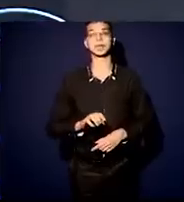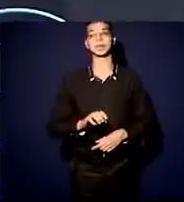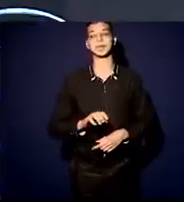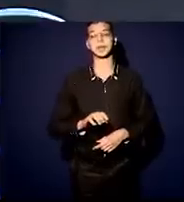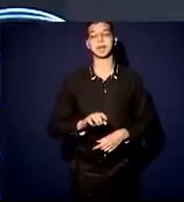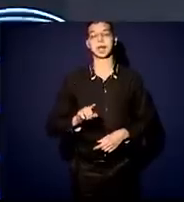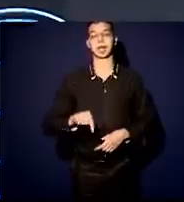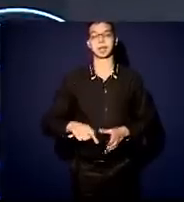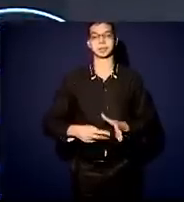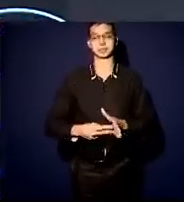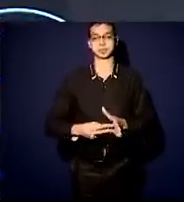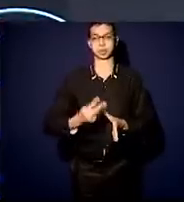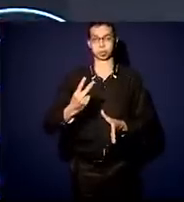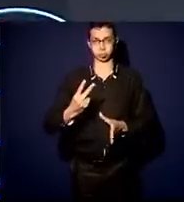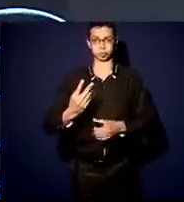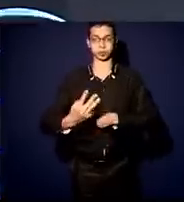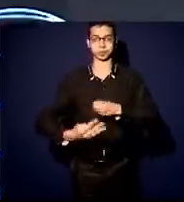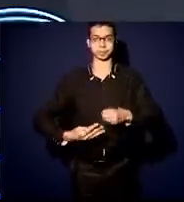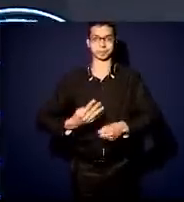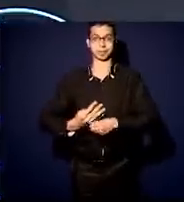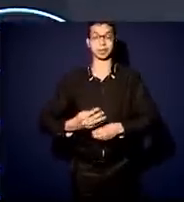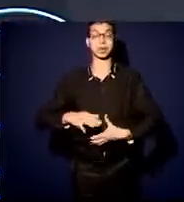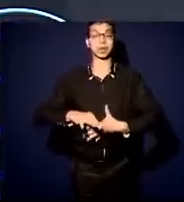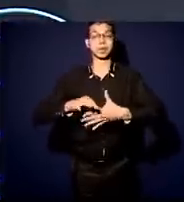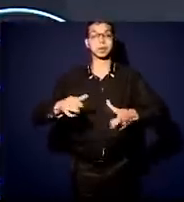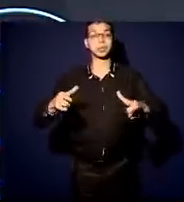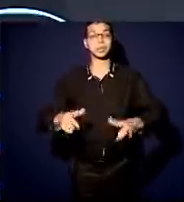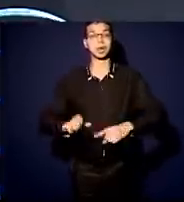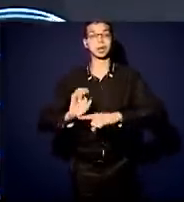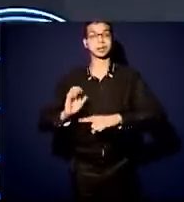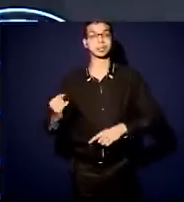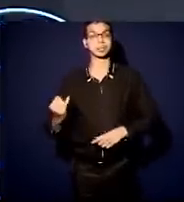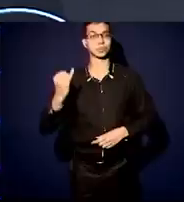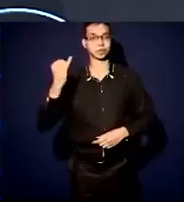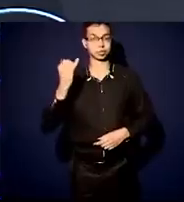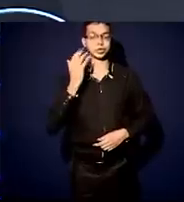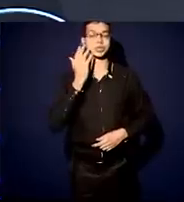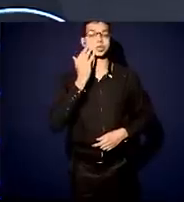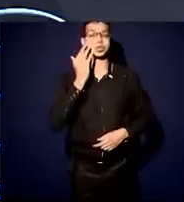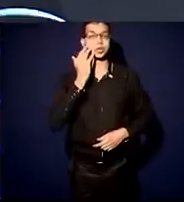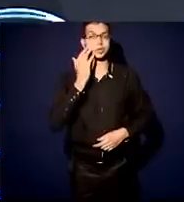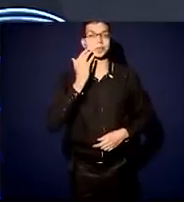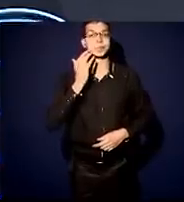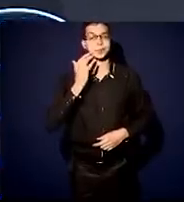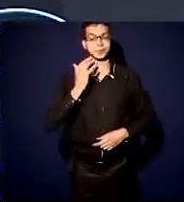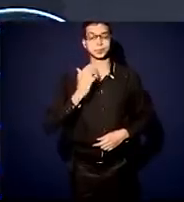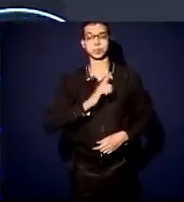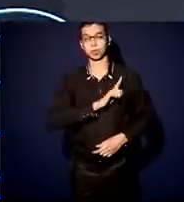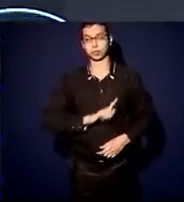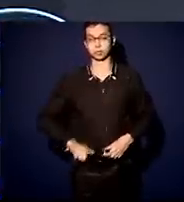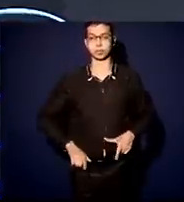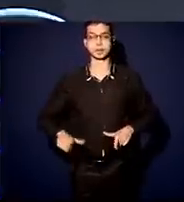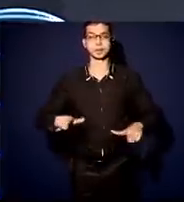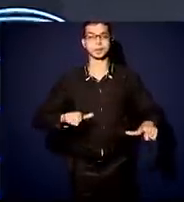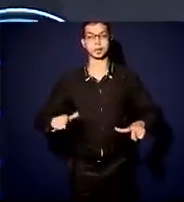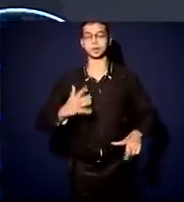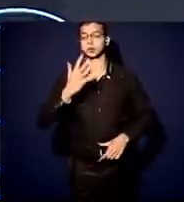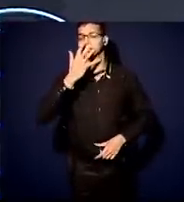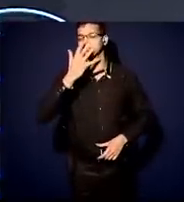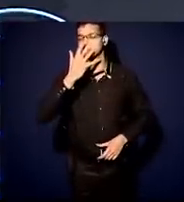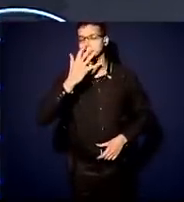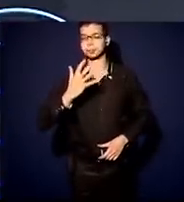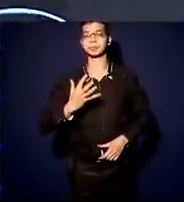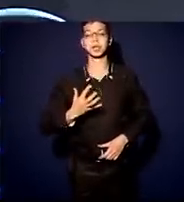como líderes de estados importantes e o governador Tarcísio como um trabalho espetacular como ministro da